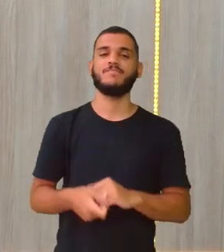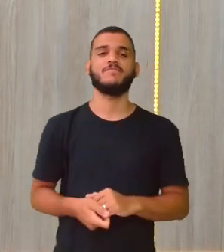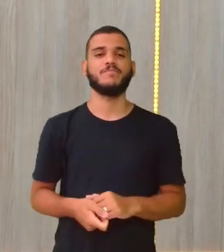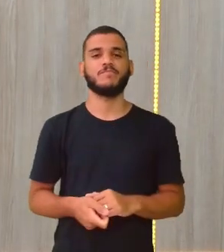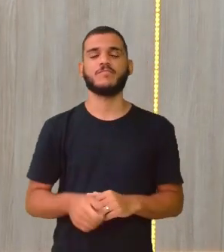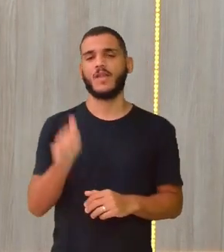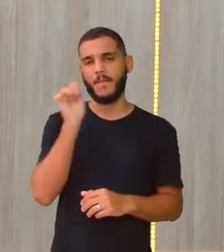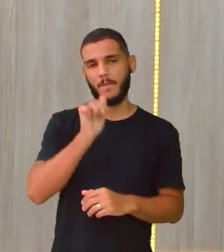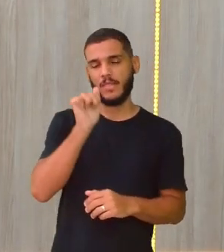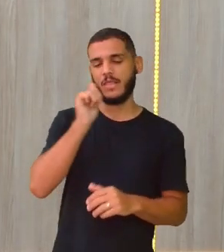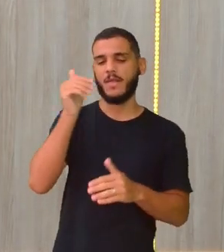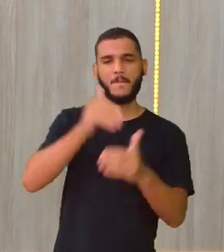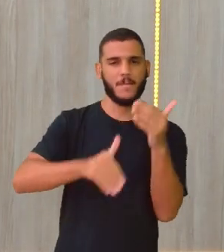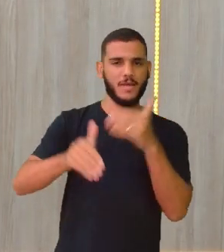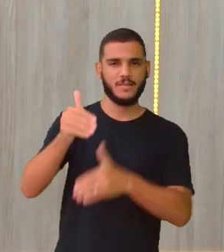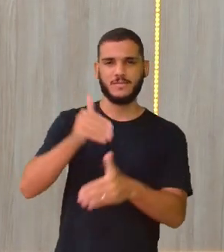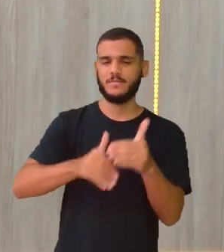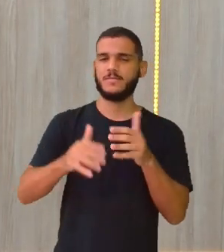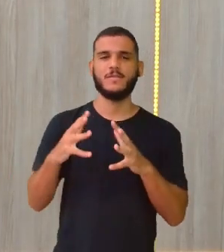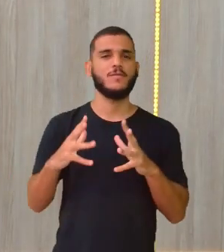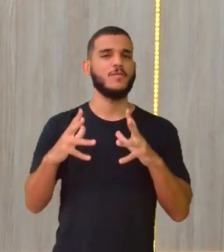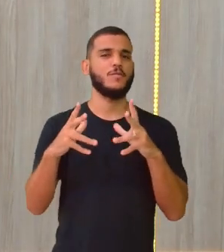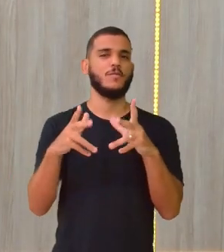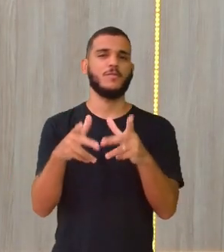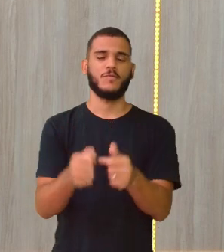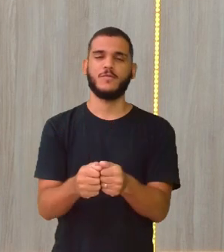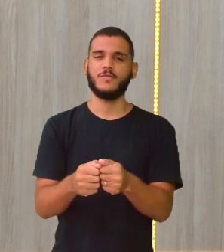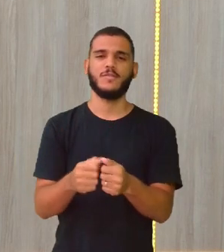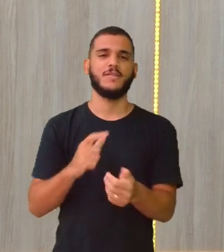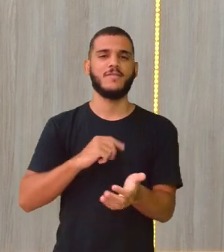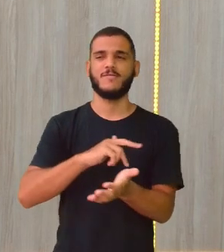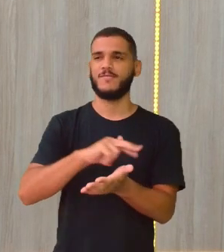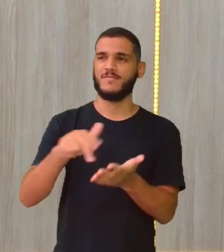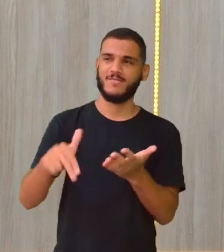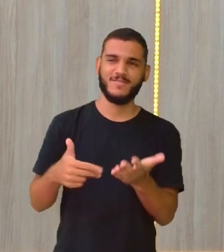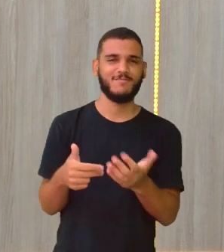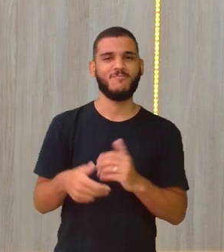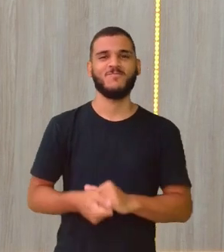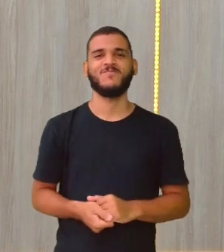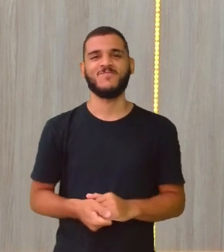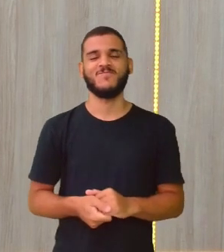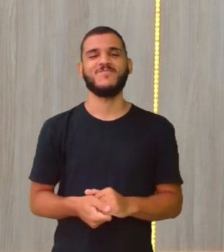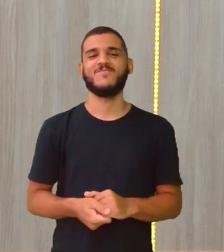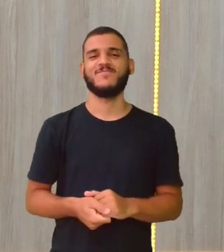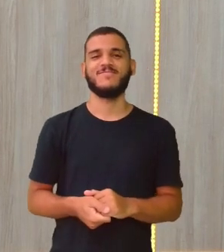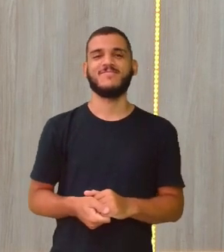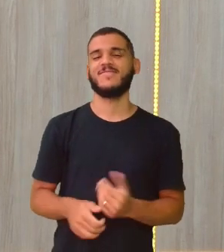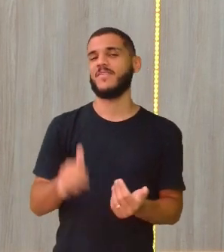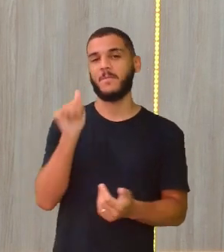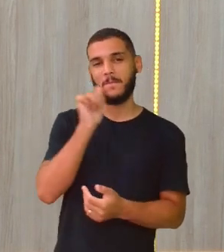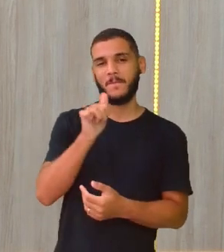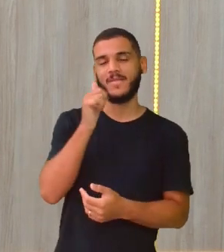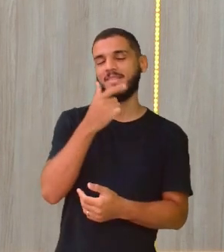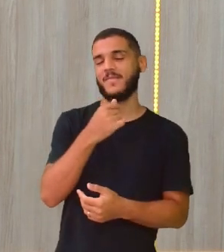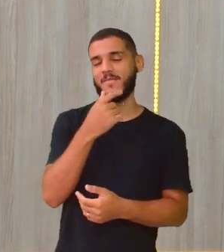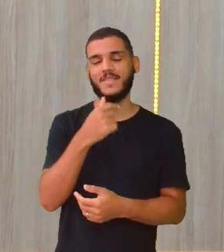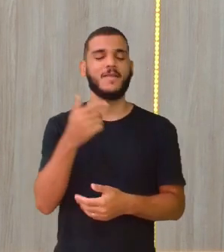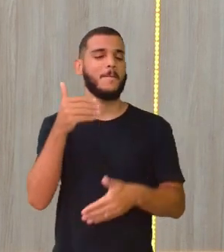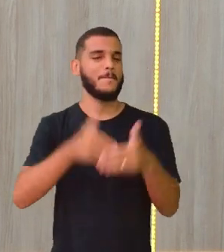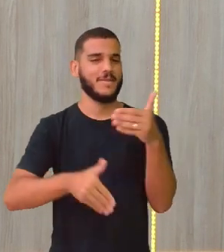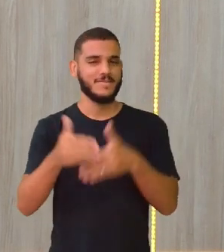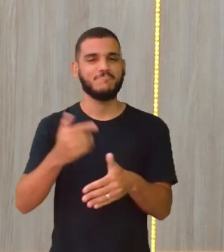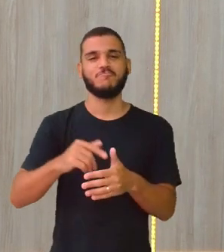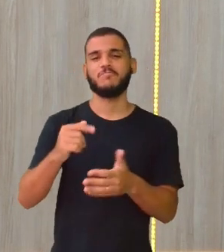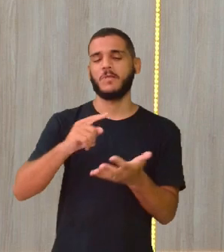Isabelle, Juliana, Roberto, olha aqui, Catarina, Steve, olha Steve aí, Pedro,